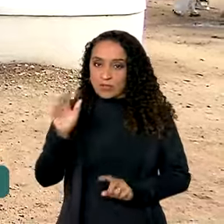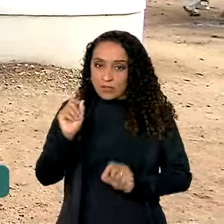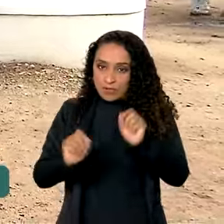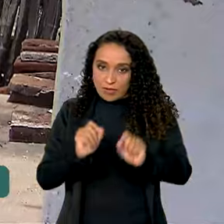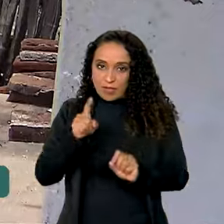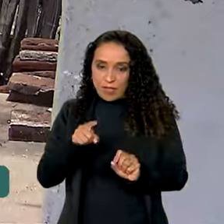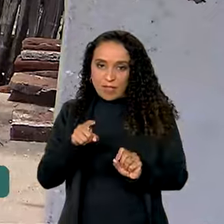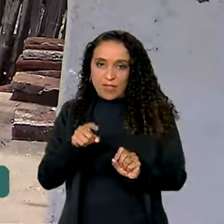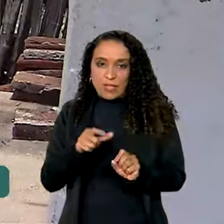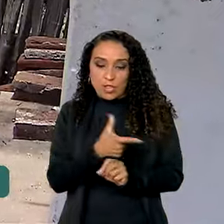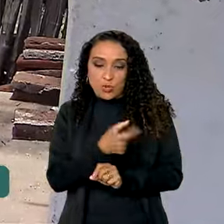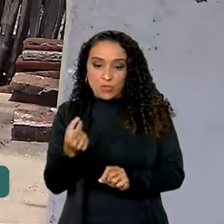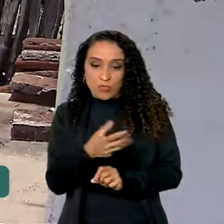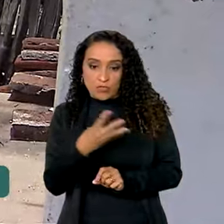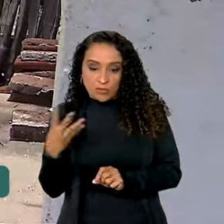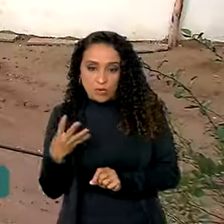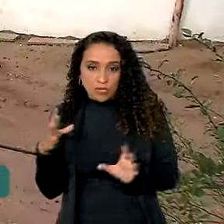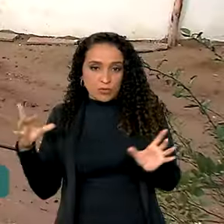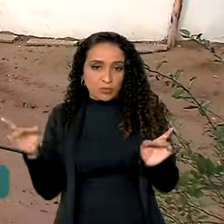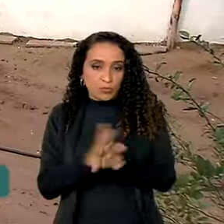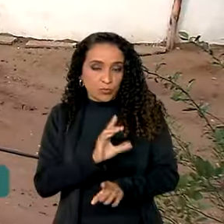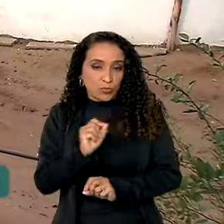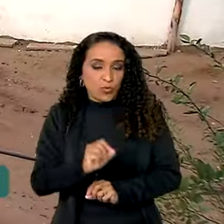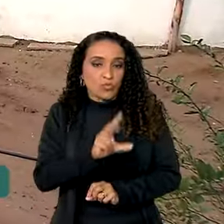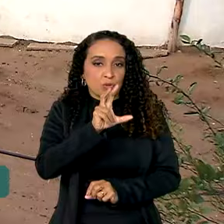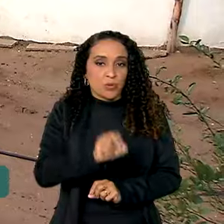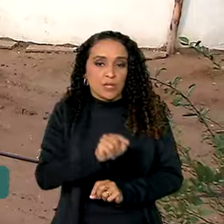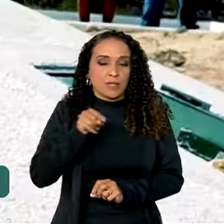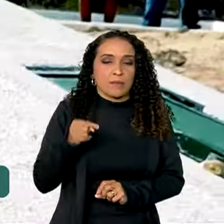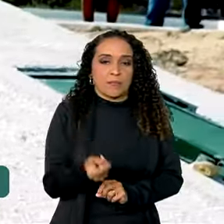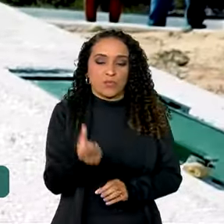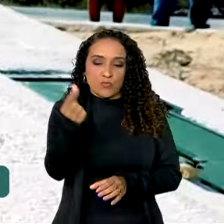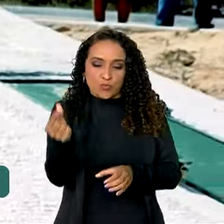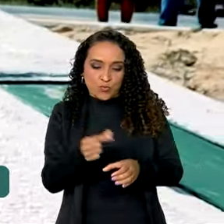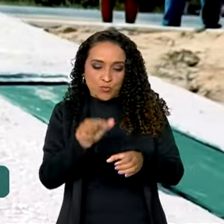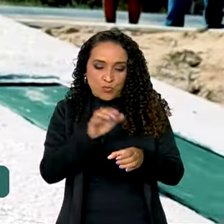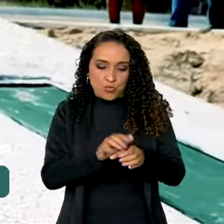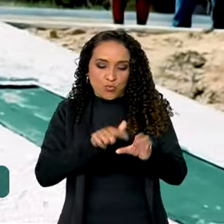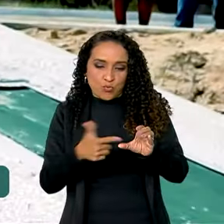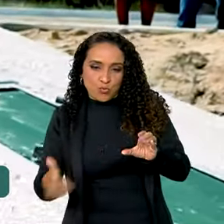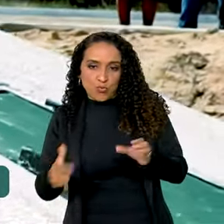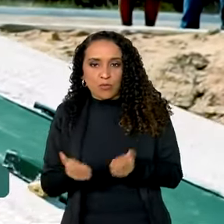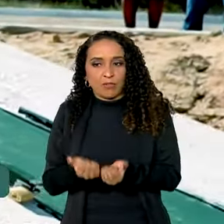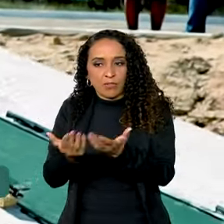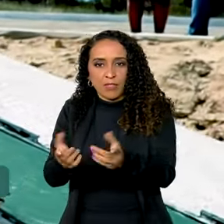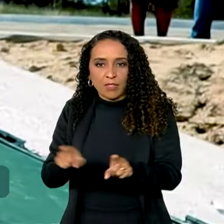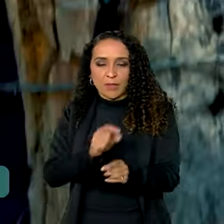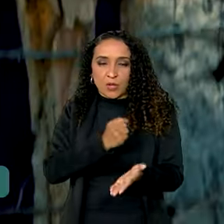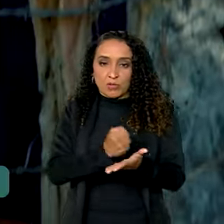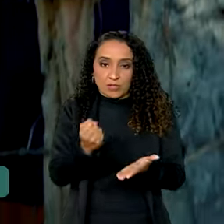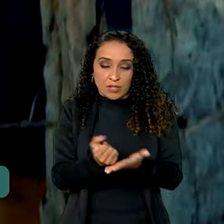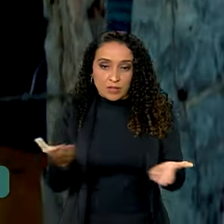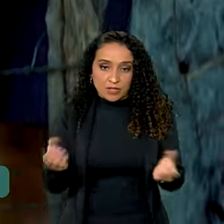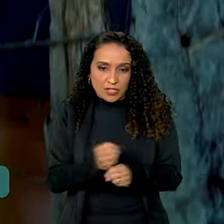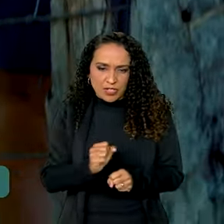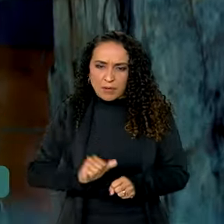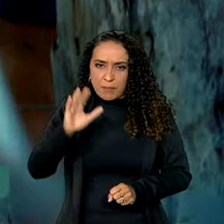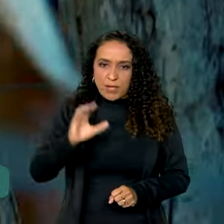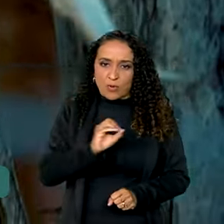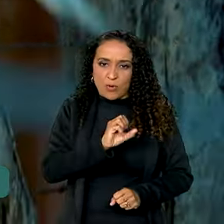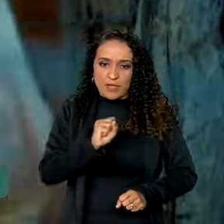é fechar 2024 com 50 mil cisternas entregues e contratar ainda este ano mais